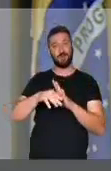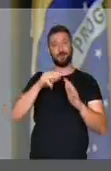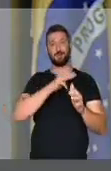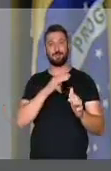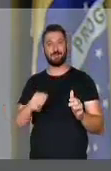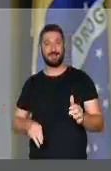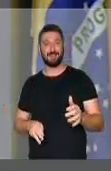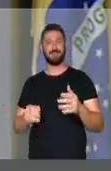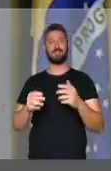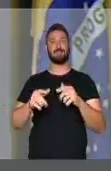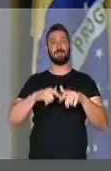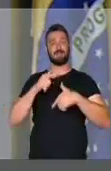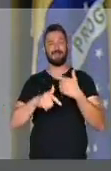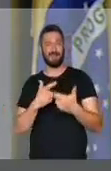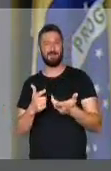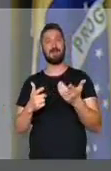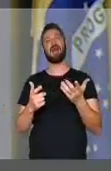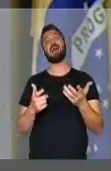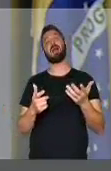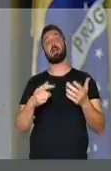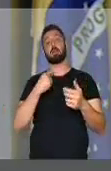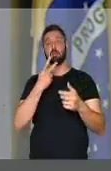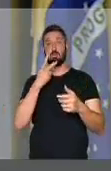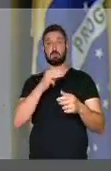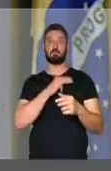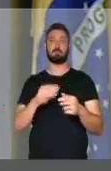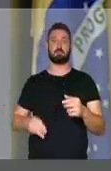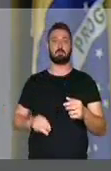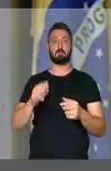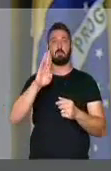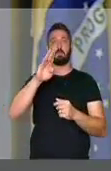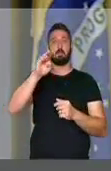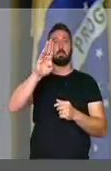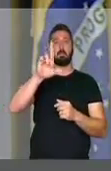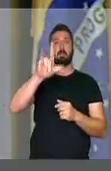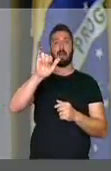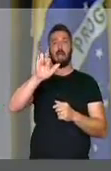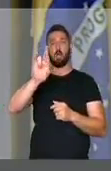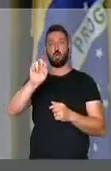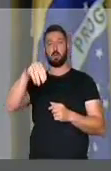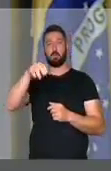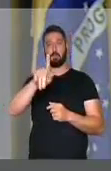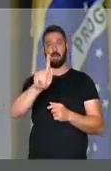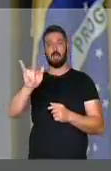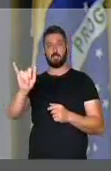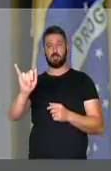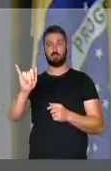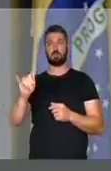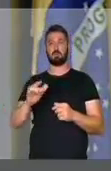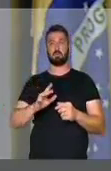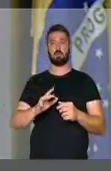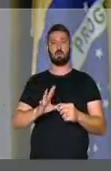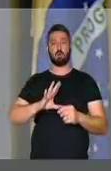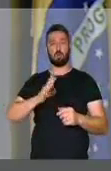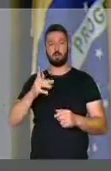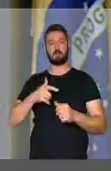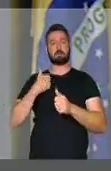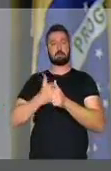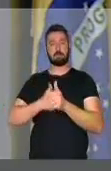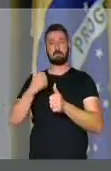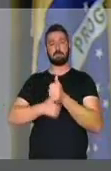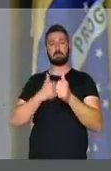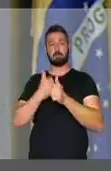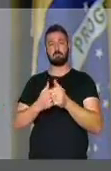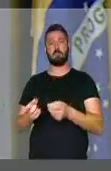pelo trabalho. Eu gostaria de dizer que o nosso ministro, Brairo Marge, da Agricultura, um incansável vendendo o Brasil,